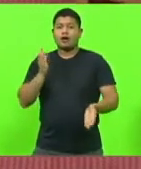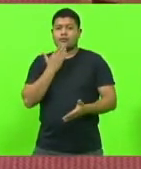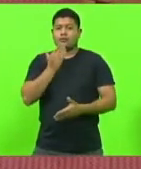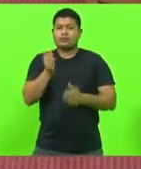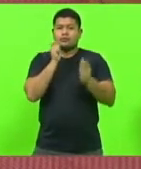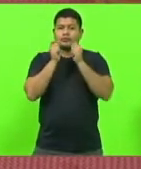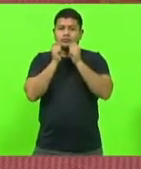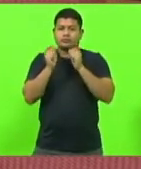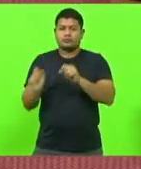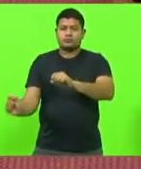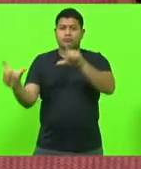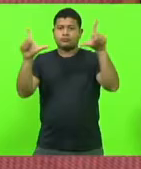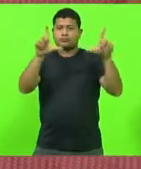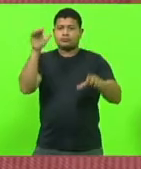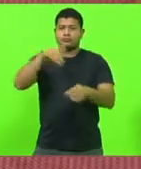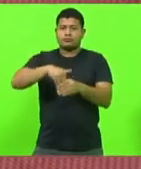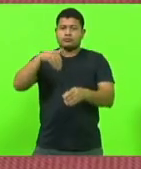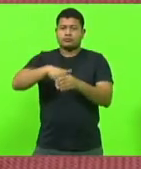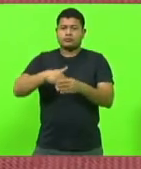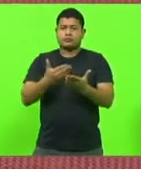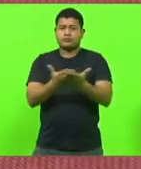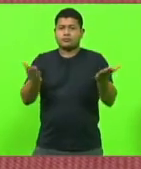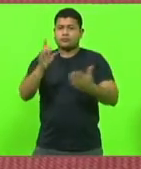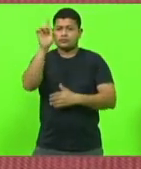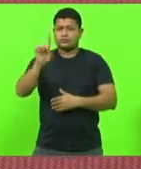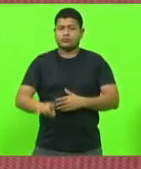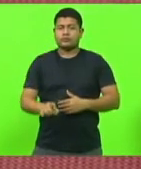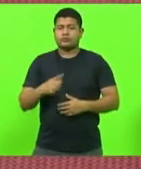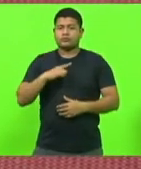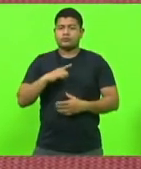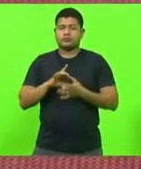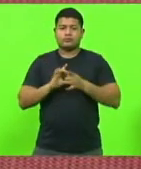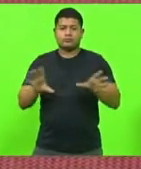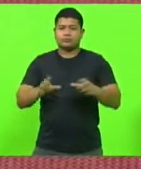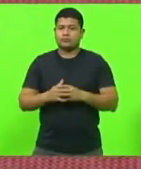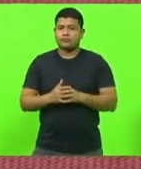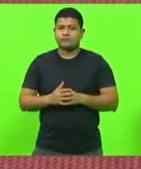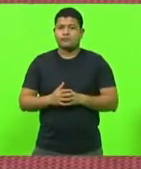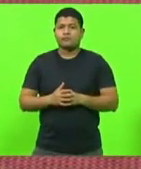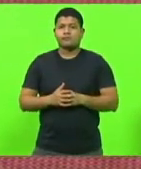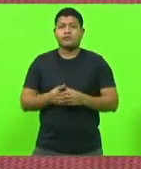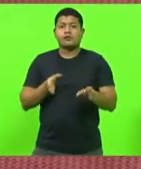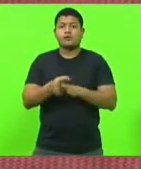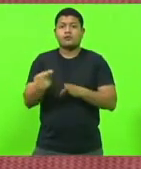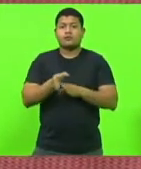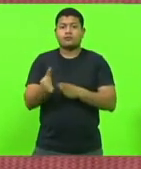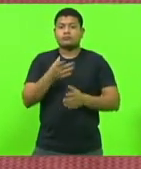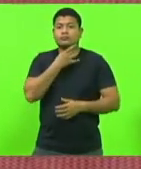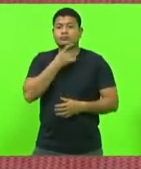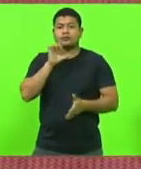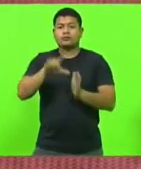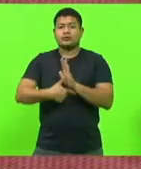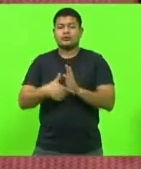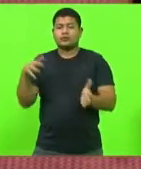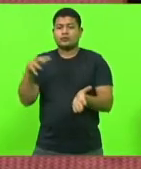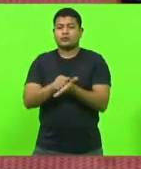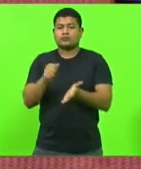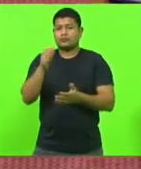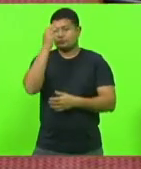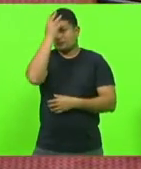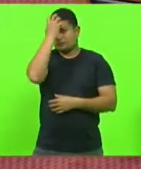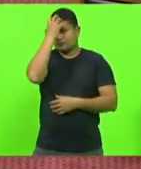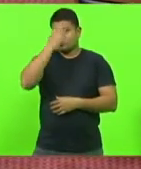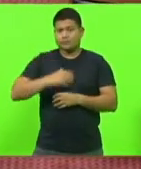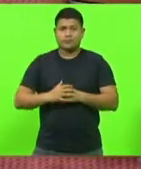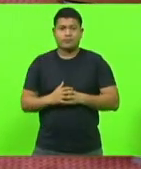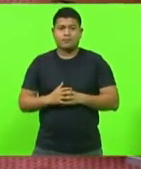o senhor e senhor deputado possa descer seu direito de voto. Para encaminhamento de voto. encaminhamento com a palavra o deputado Valdir Cobalchini e na sequência o deputado Ismael dos Santos. Encaminho